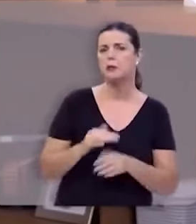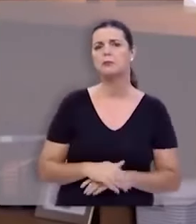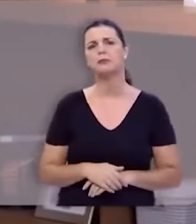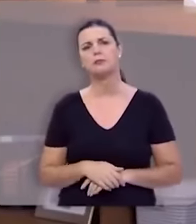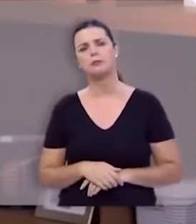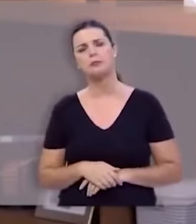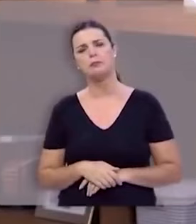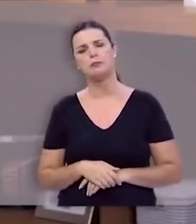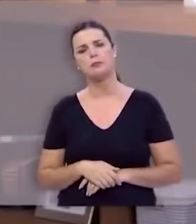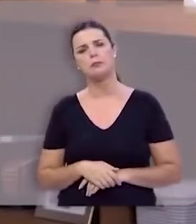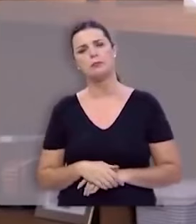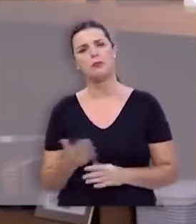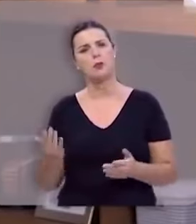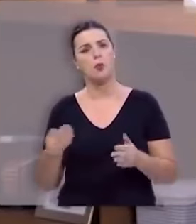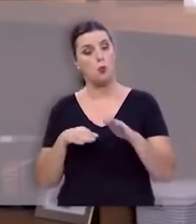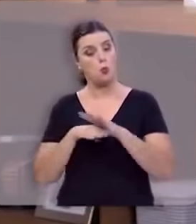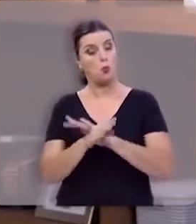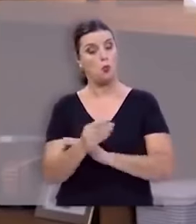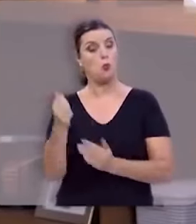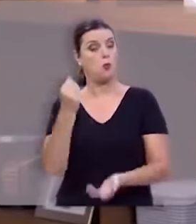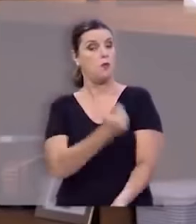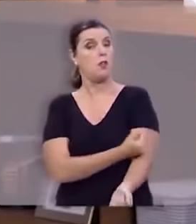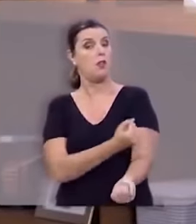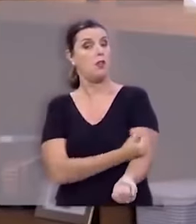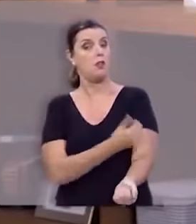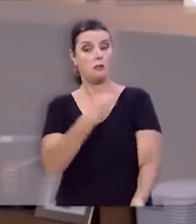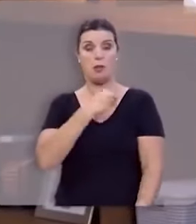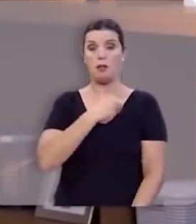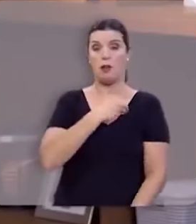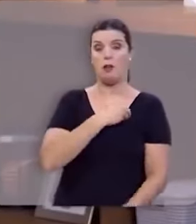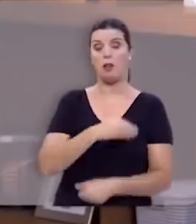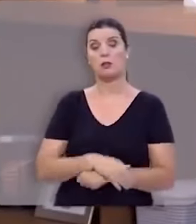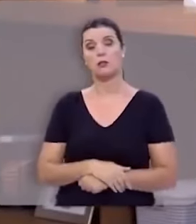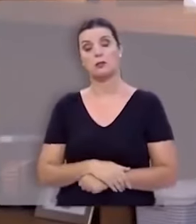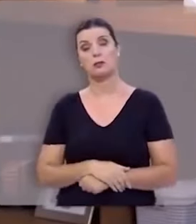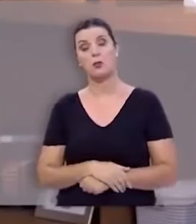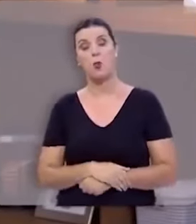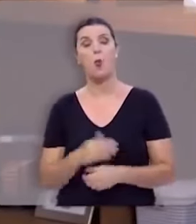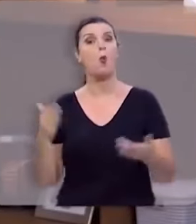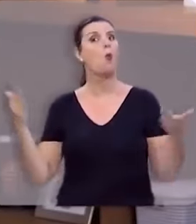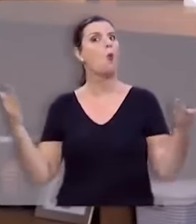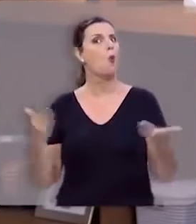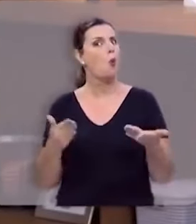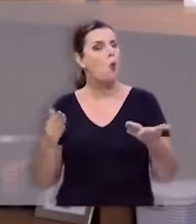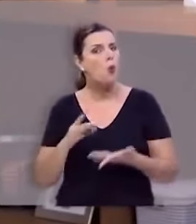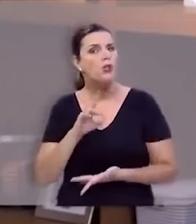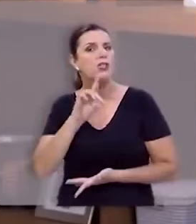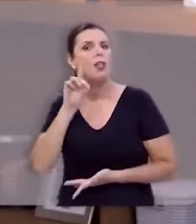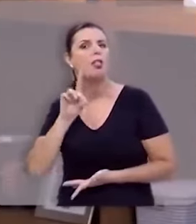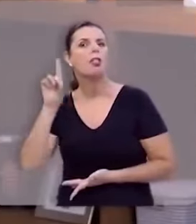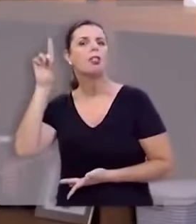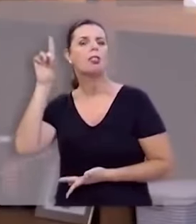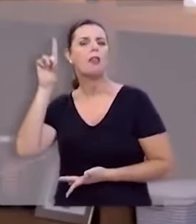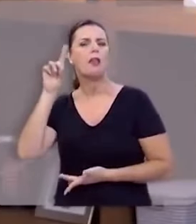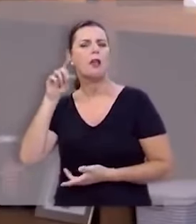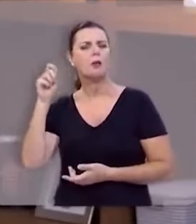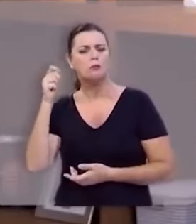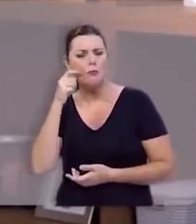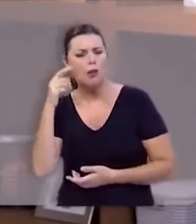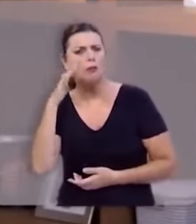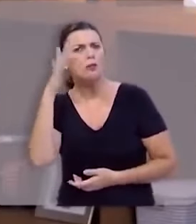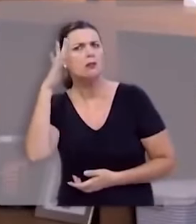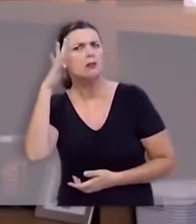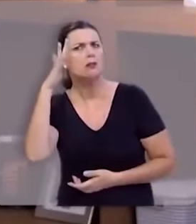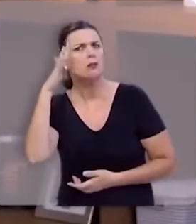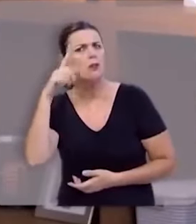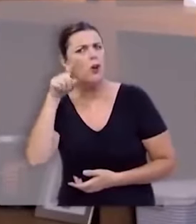um hábito um vício um pecado hoje Deus alerta você